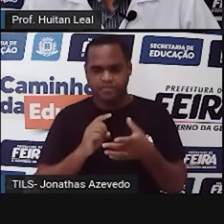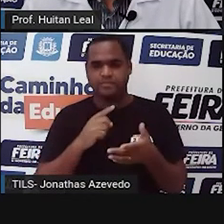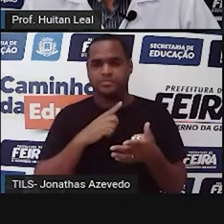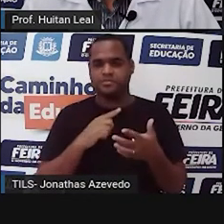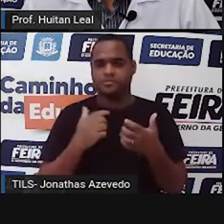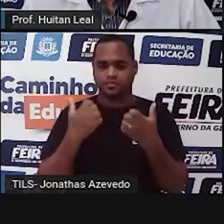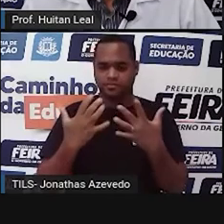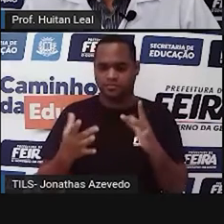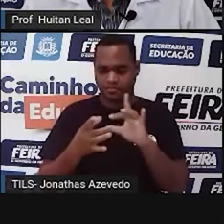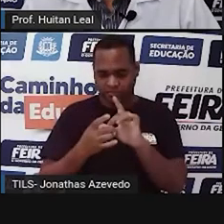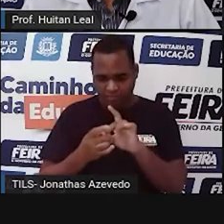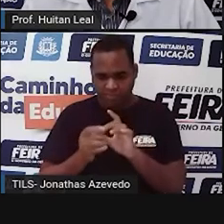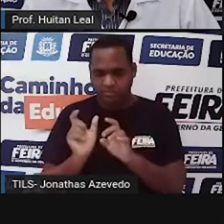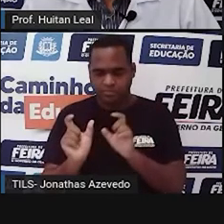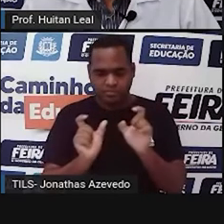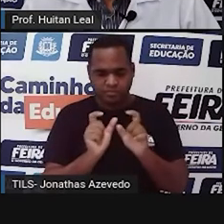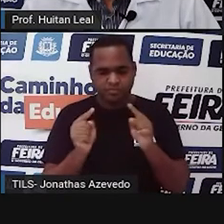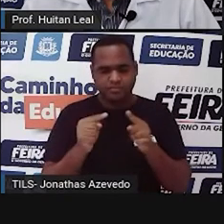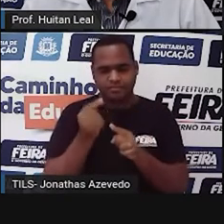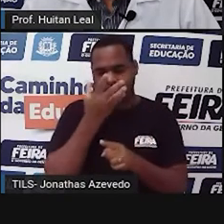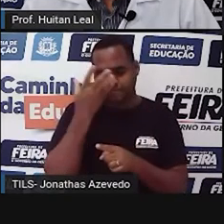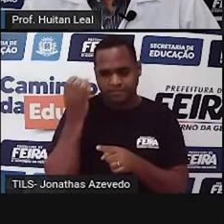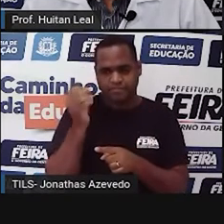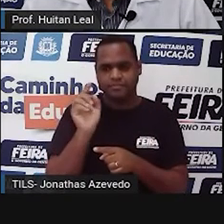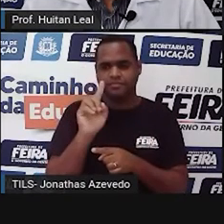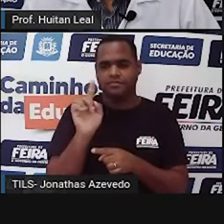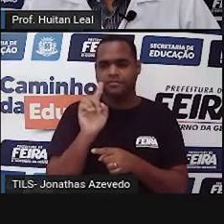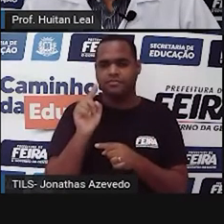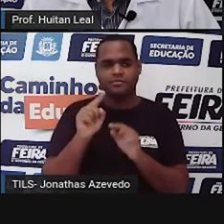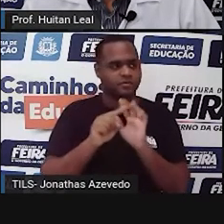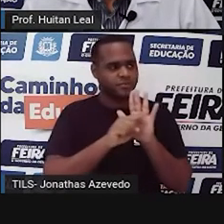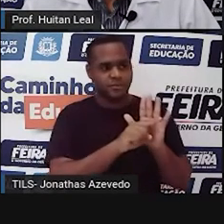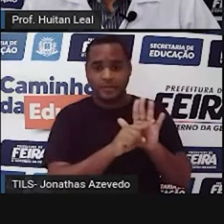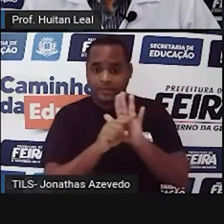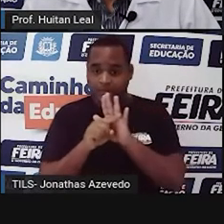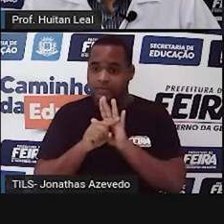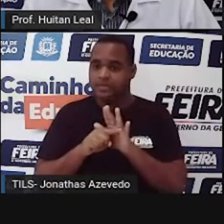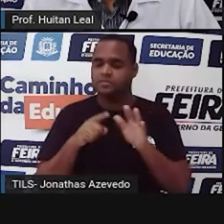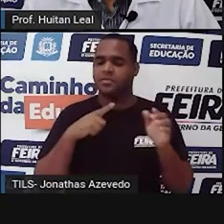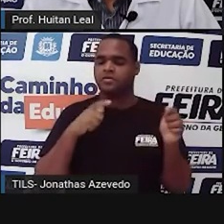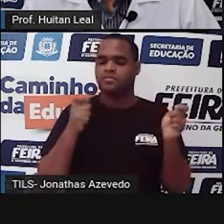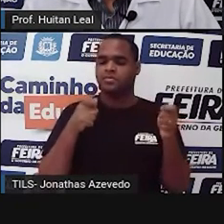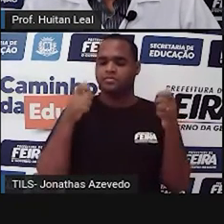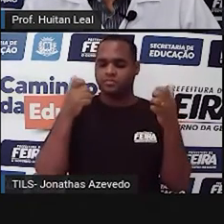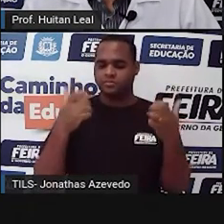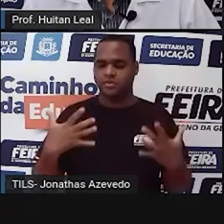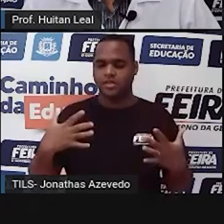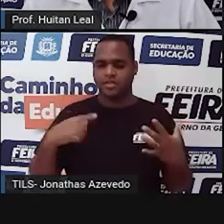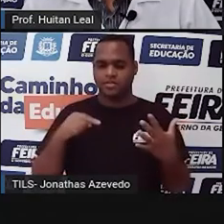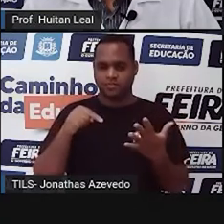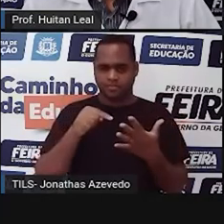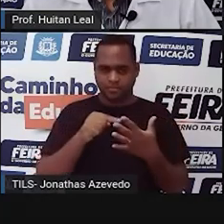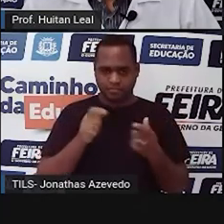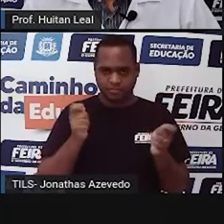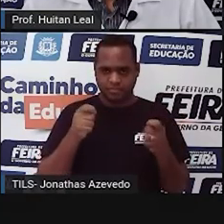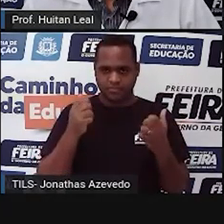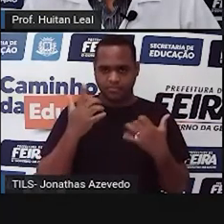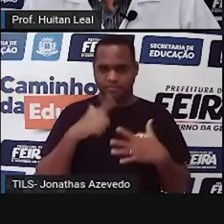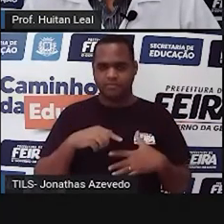as palavras. E não esquecendo, elas ajudam a estabelecer o sentido